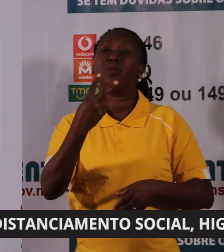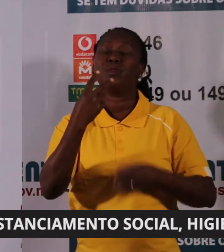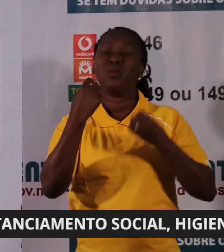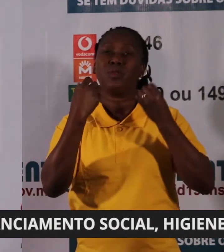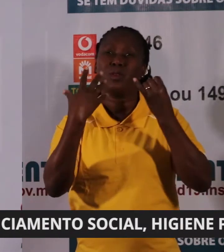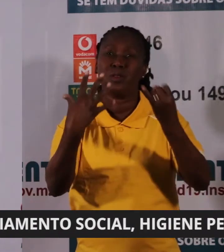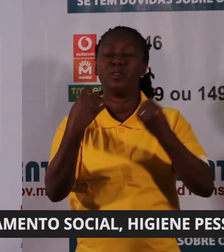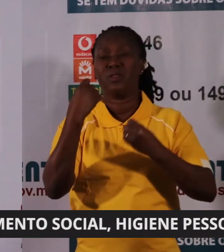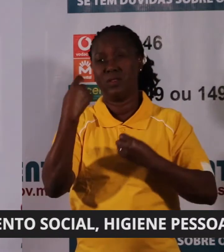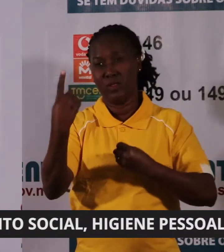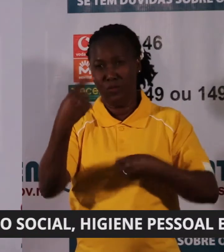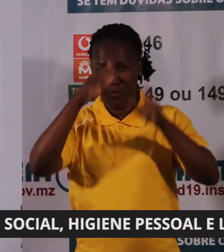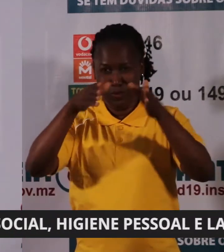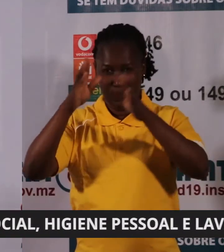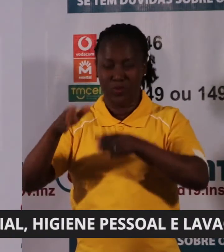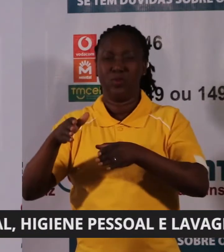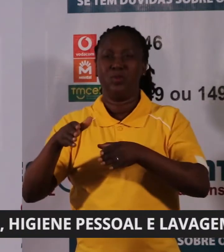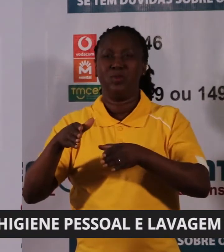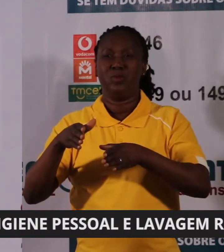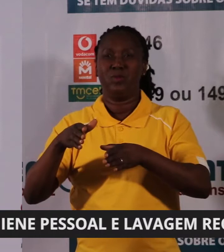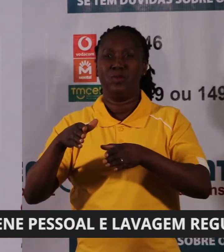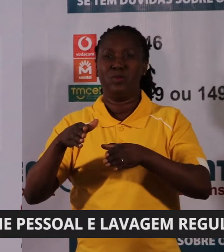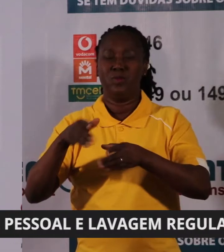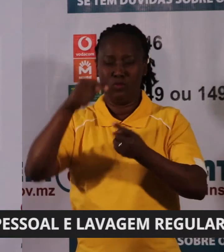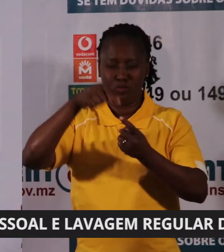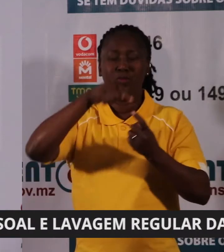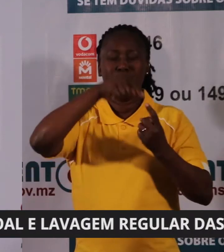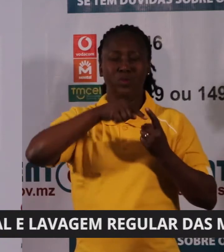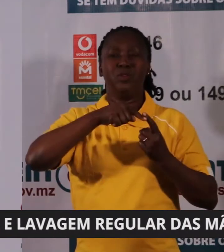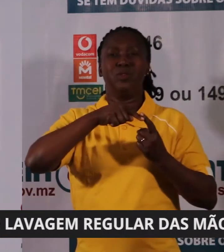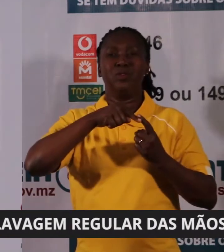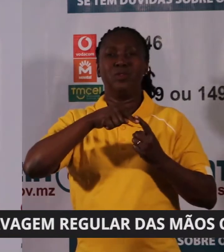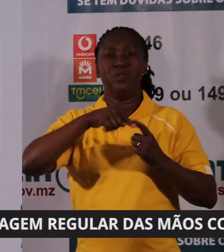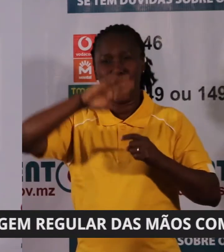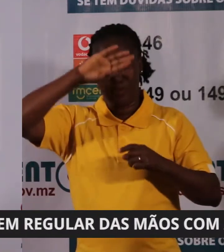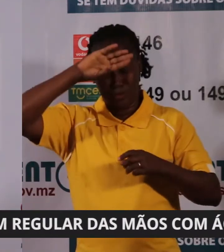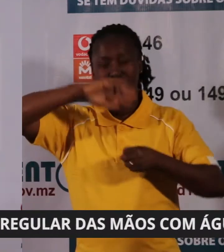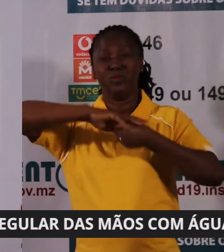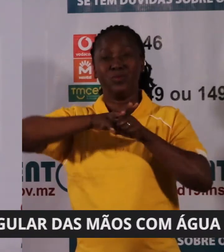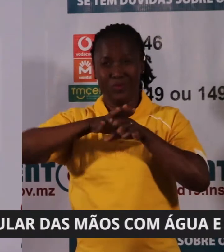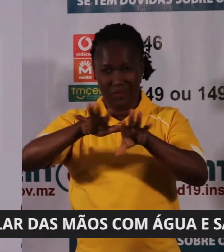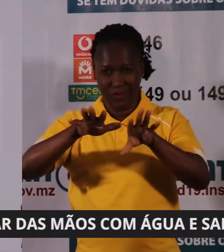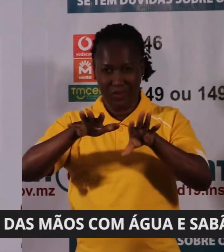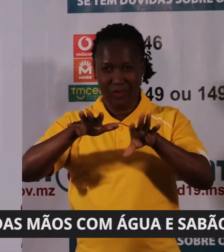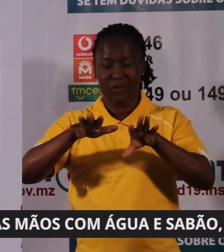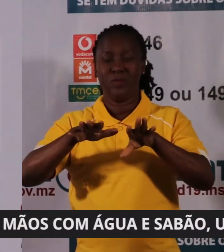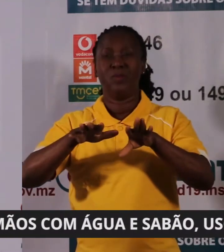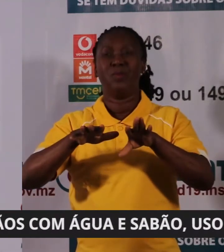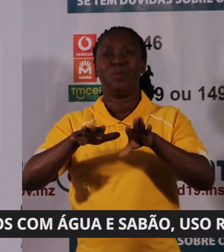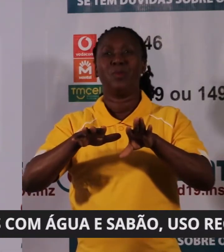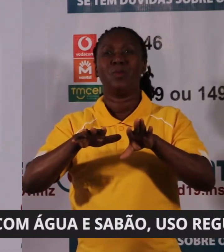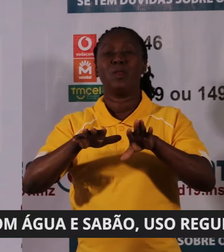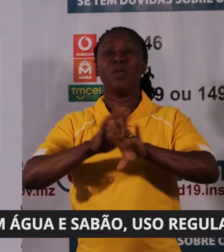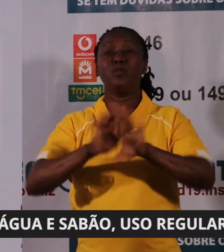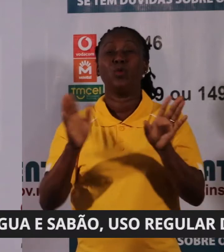261 pessoas diagnosticadas como casos de Covid-19, em apenas